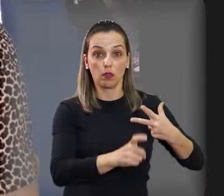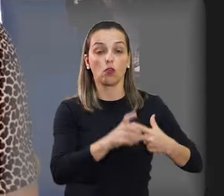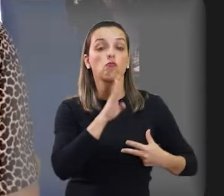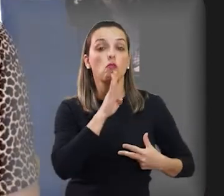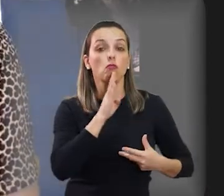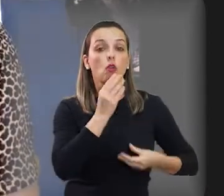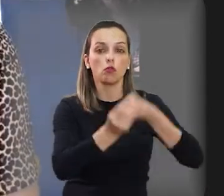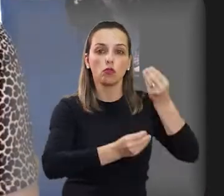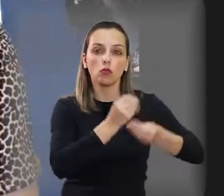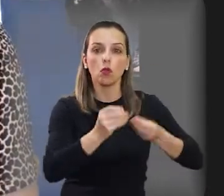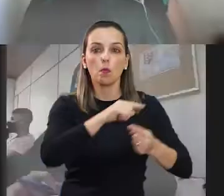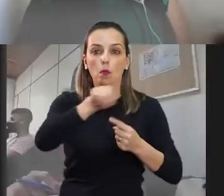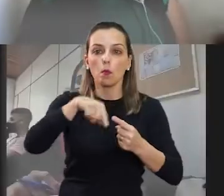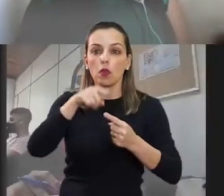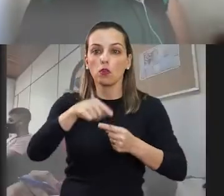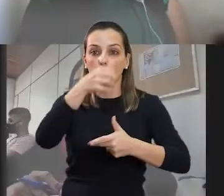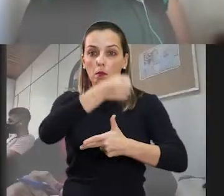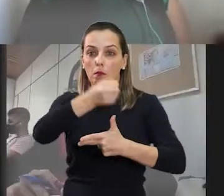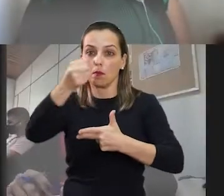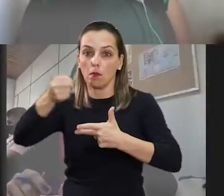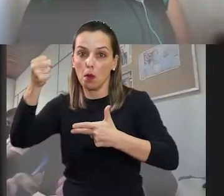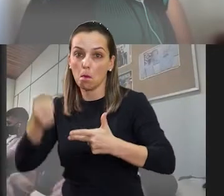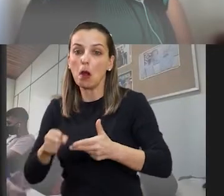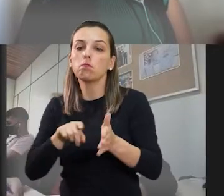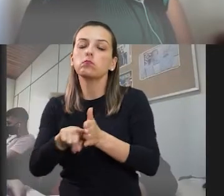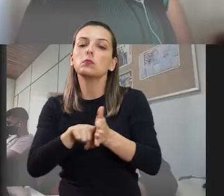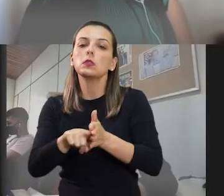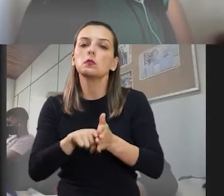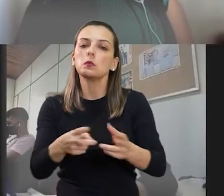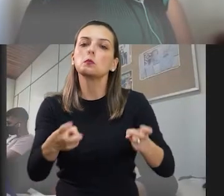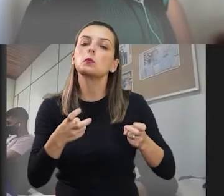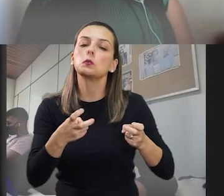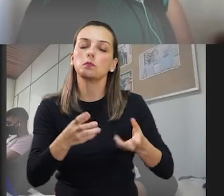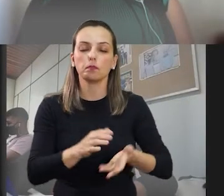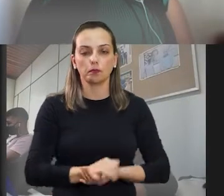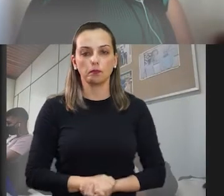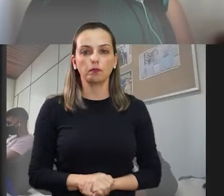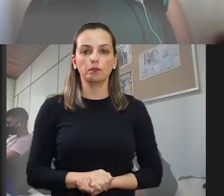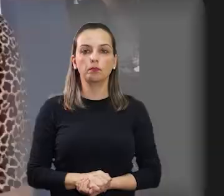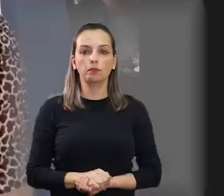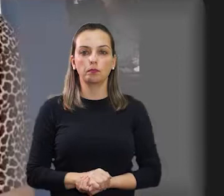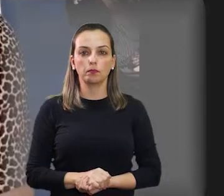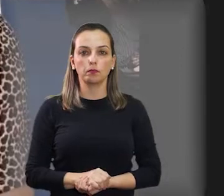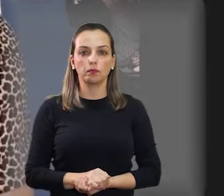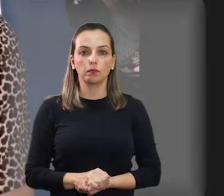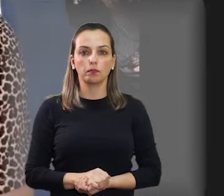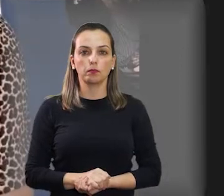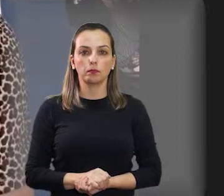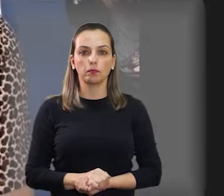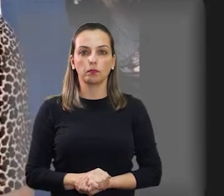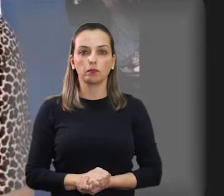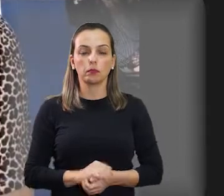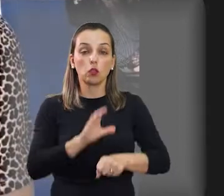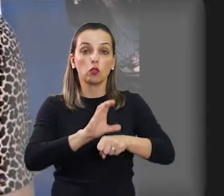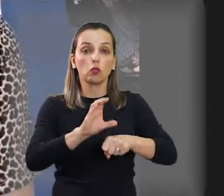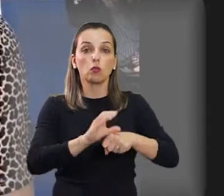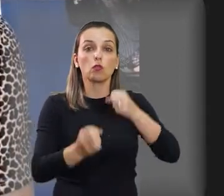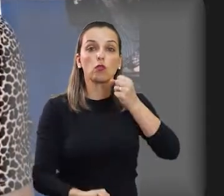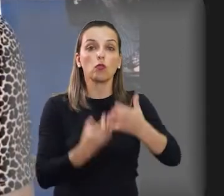Governo do Município de Araraquara uniram-se para promover o curso Conhecendo o Executivo. E a gente pensou nessa